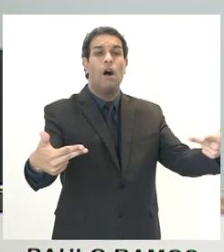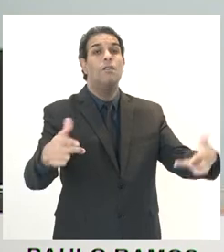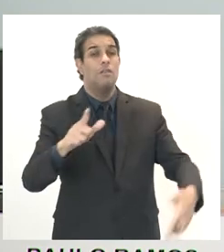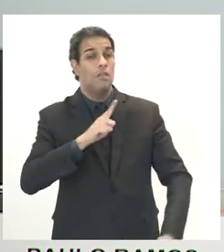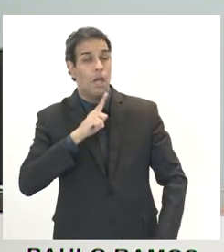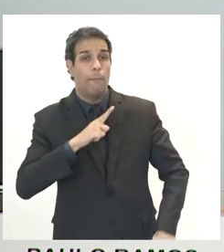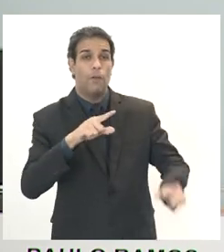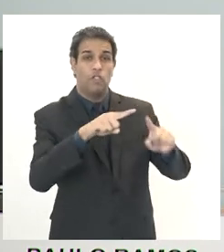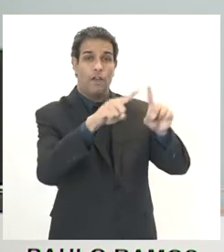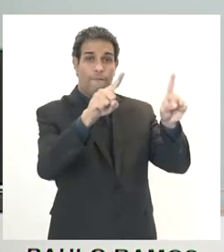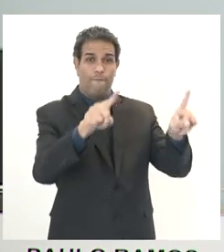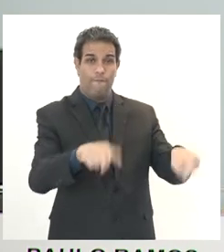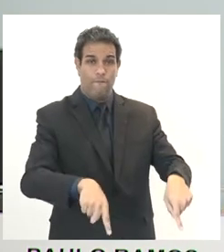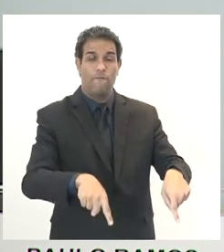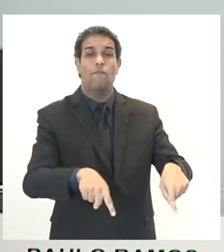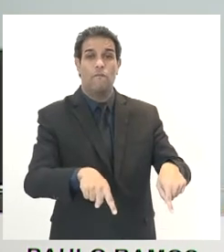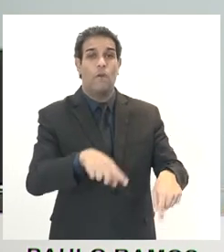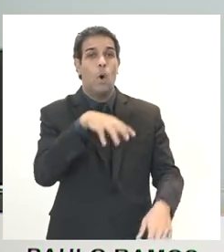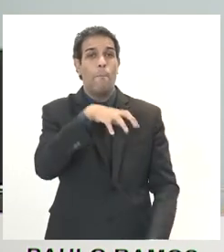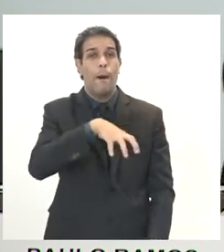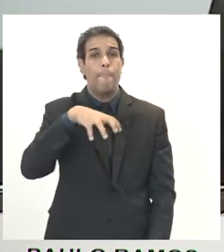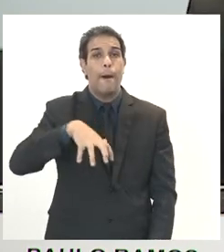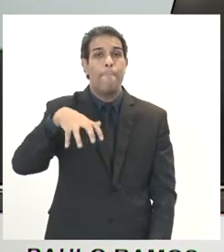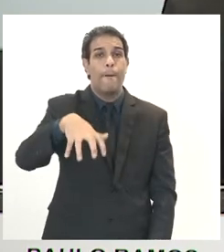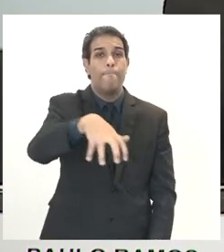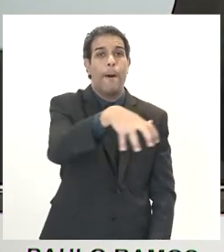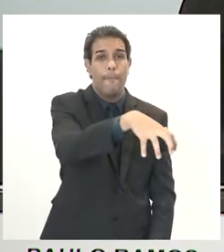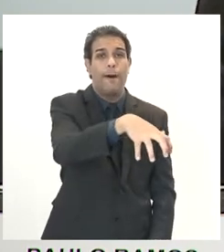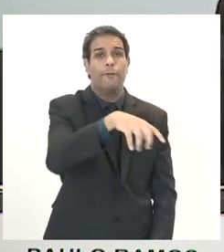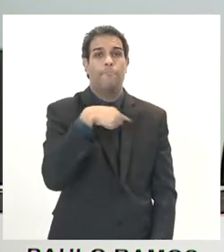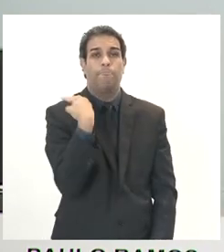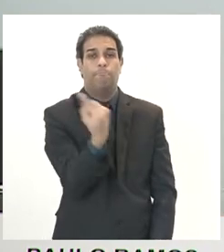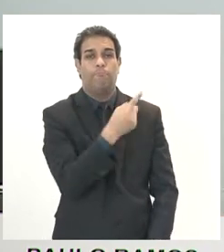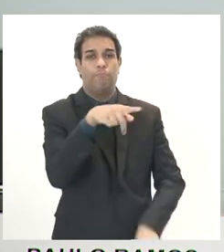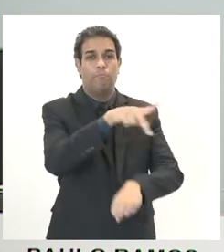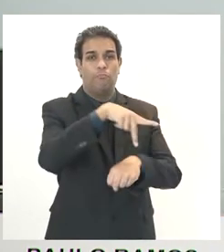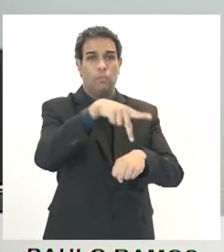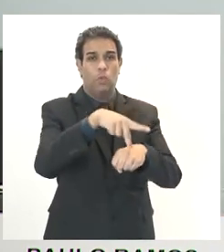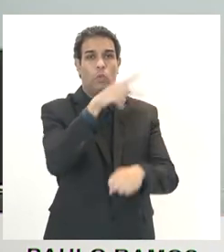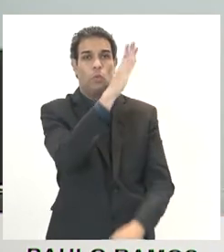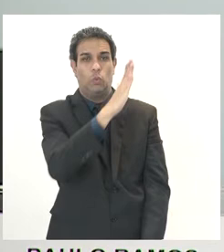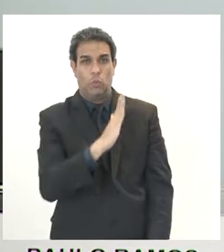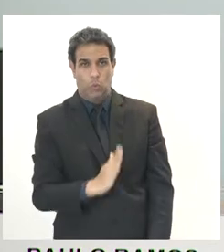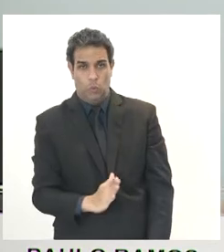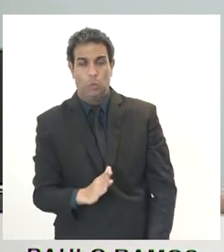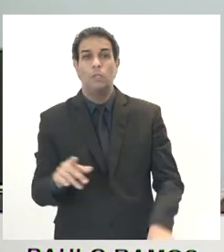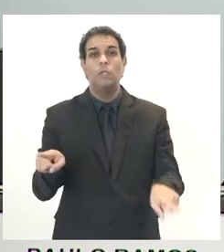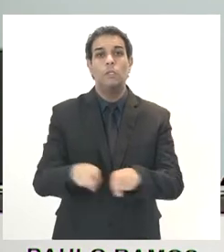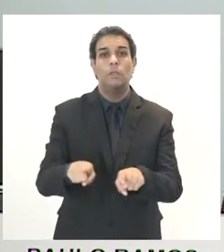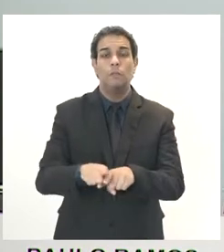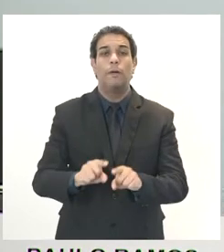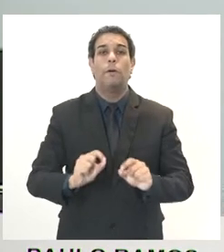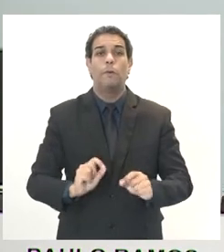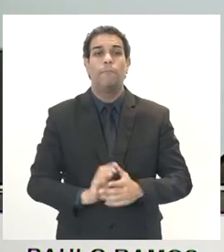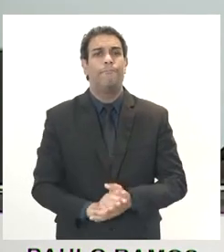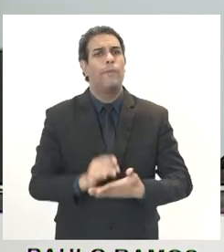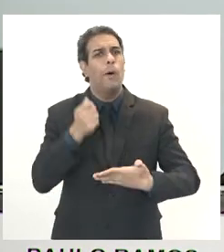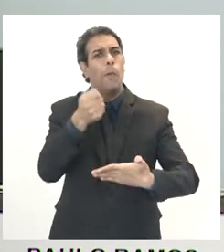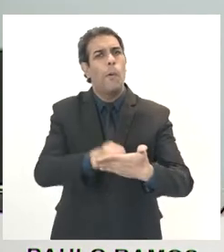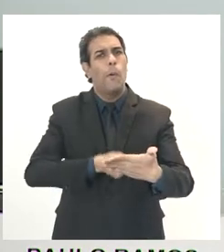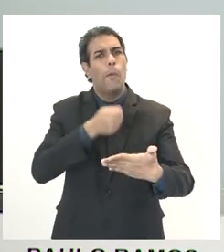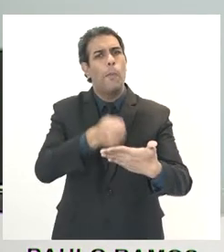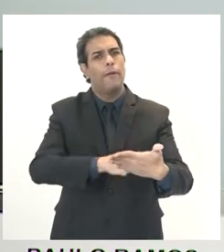em locais mais diversos do país e também aqui no Rio de Janeiro, que lutam